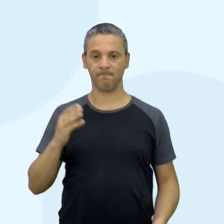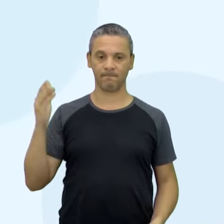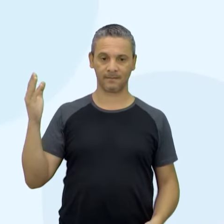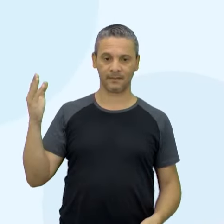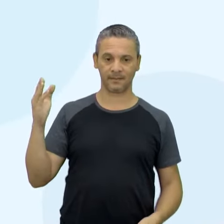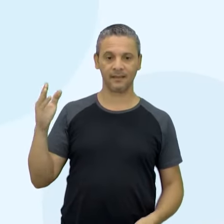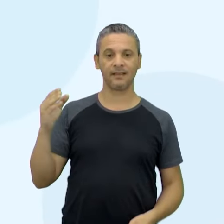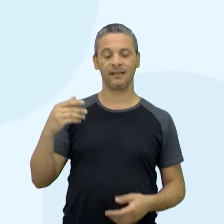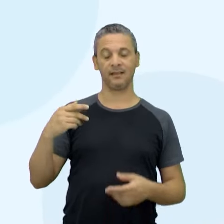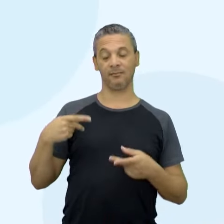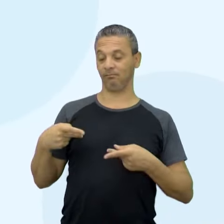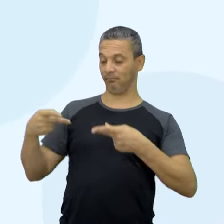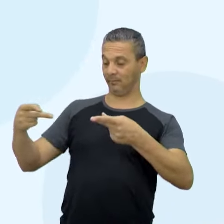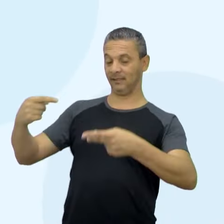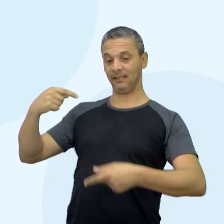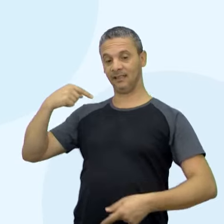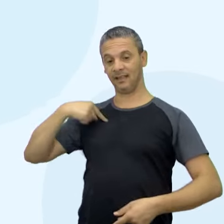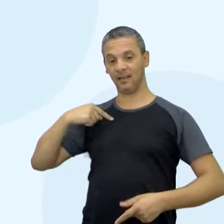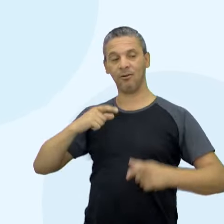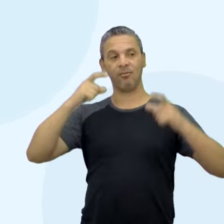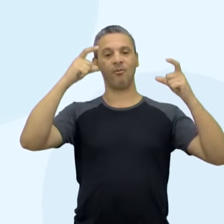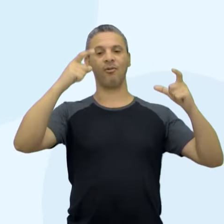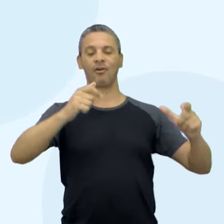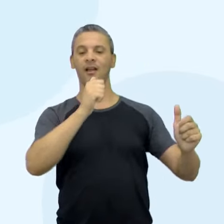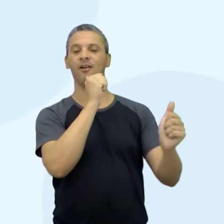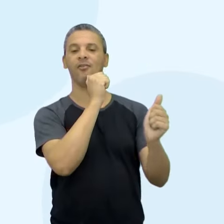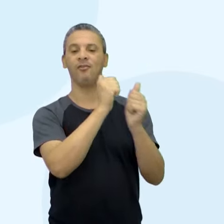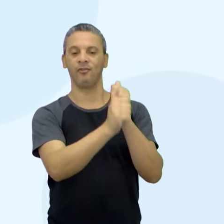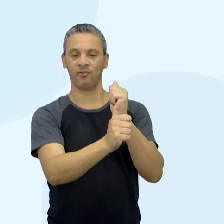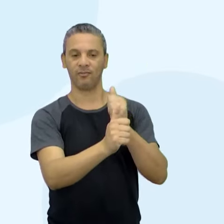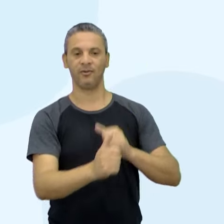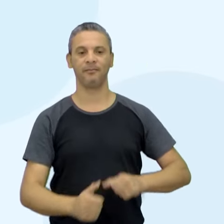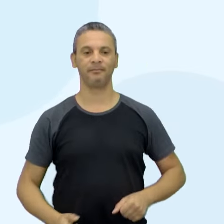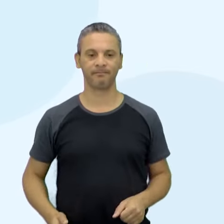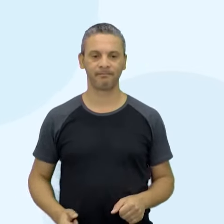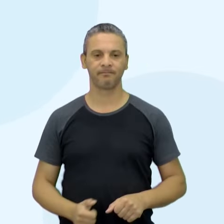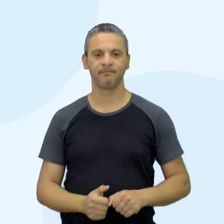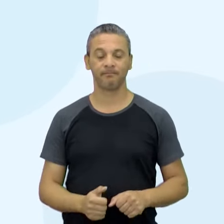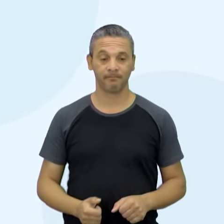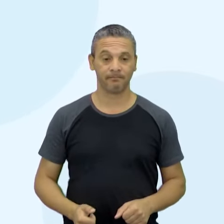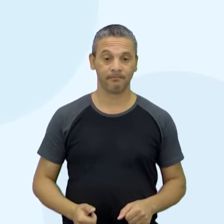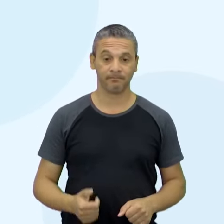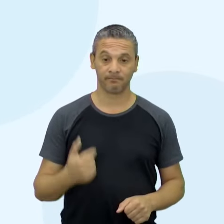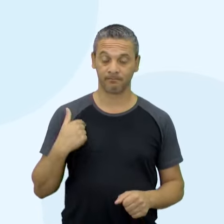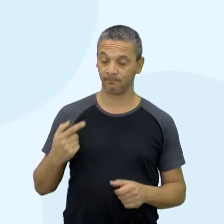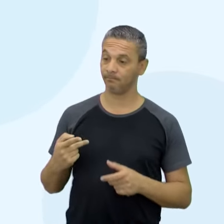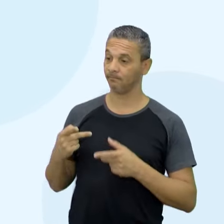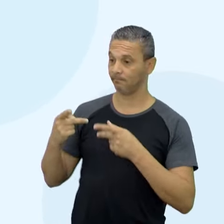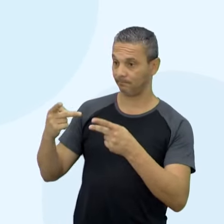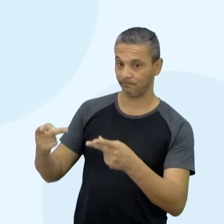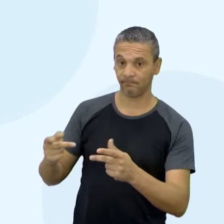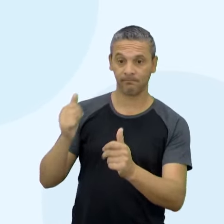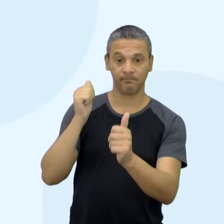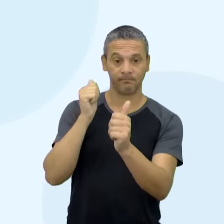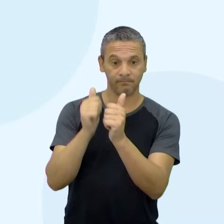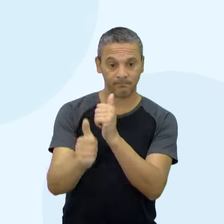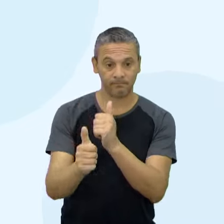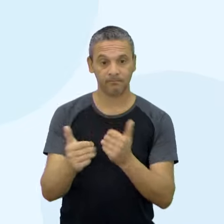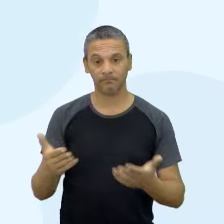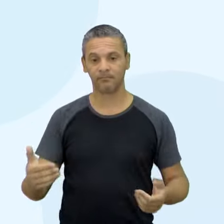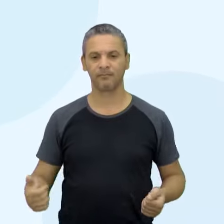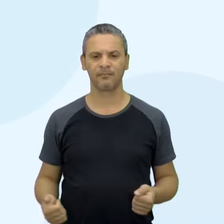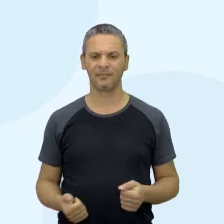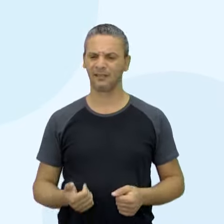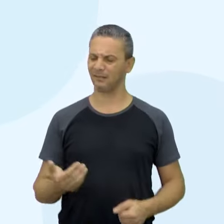A Minha Visita ao Templo Futebolístico, de Mauro Marcel. A Minha Visita ao Templo Futebolístico, de Mauro Marcel.